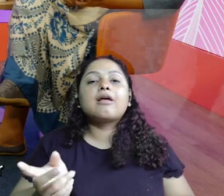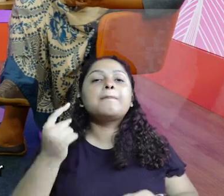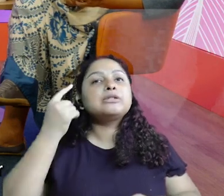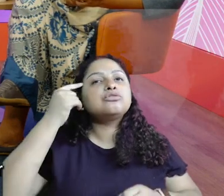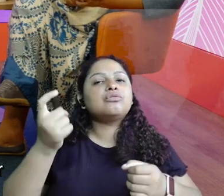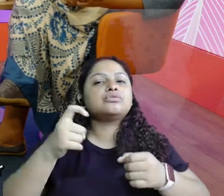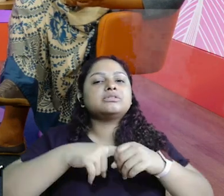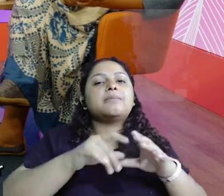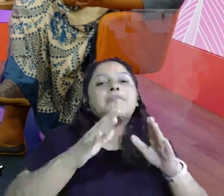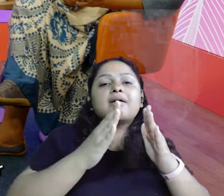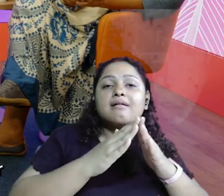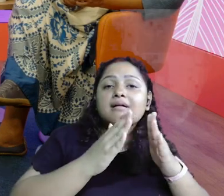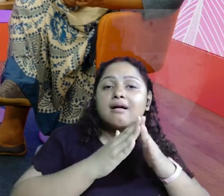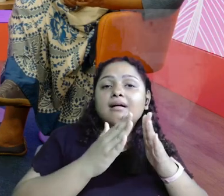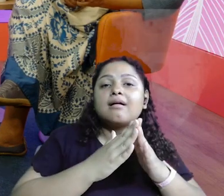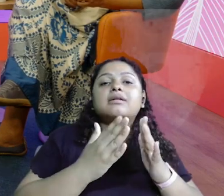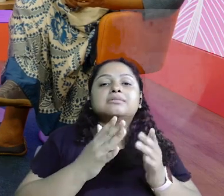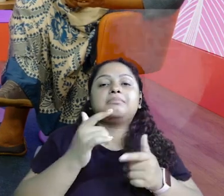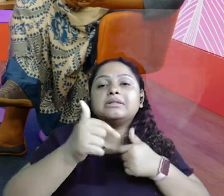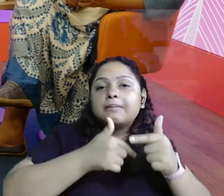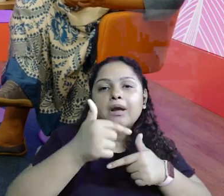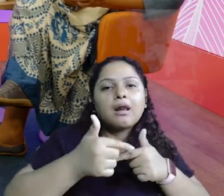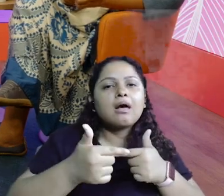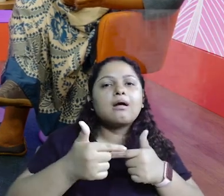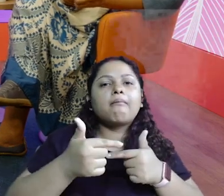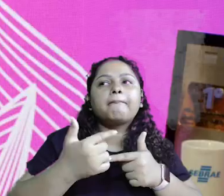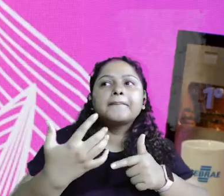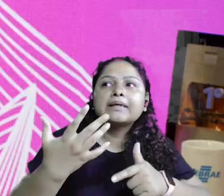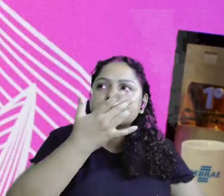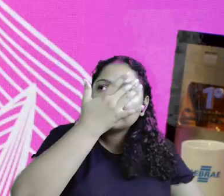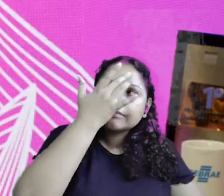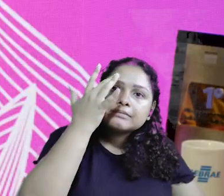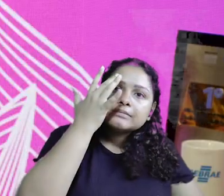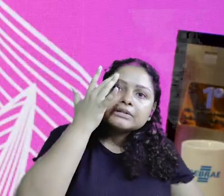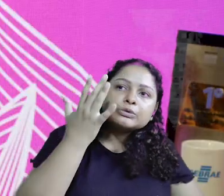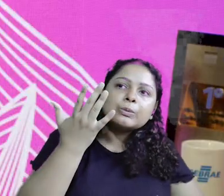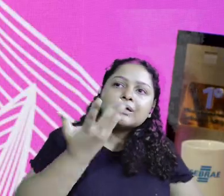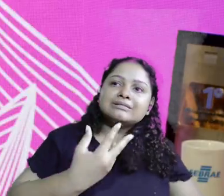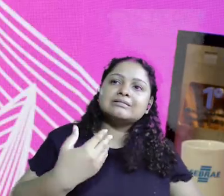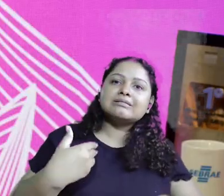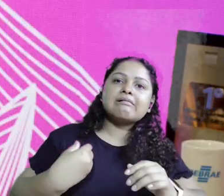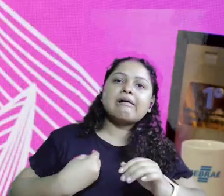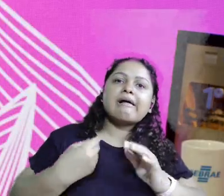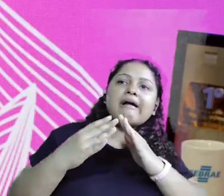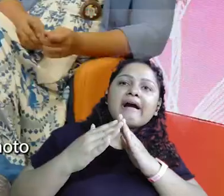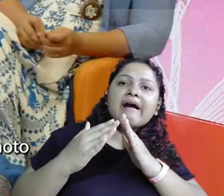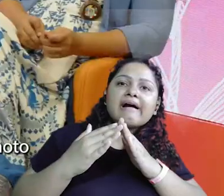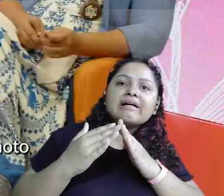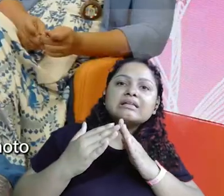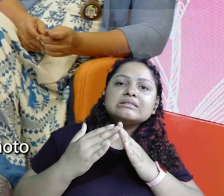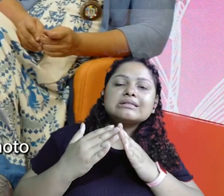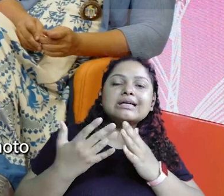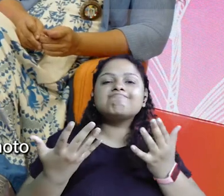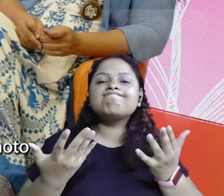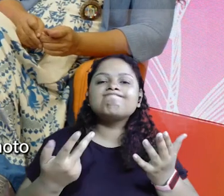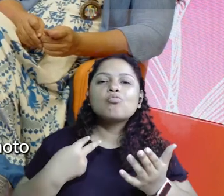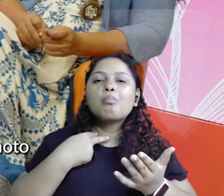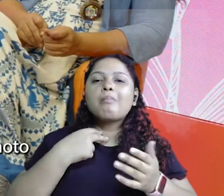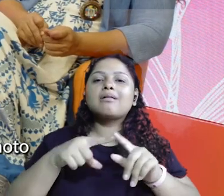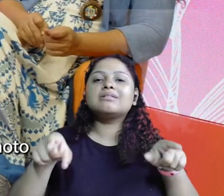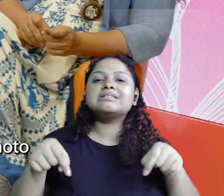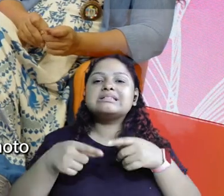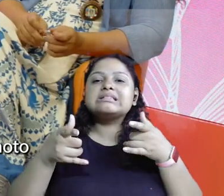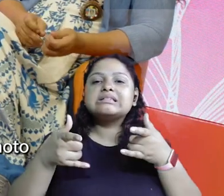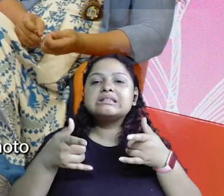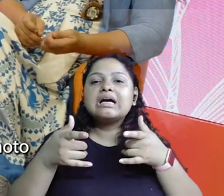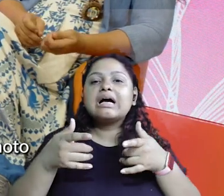dos filhos, então ela teve que mudar o escritório dela de lugar. Vocês chegam a anotar? Tem? Eu anoto, eu não anoto